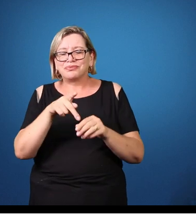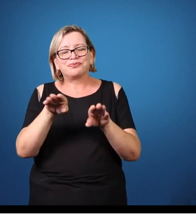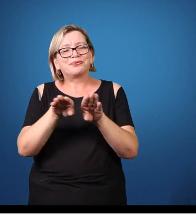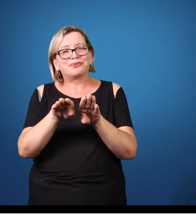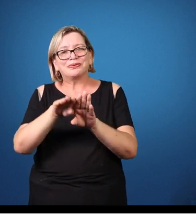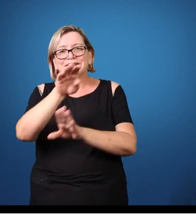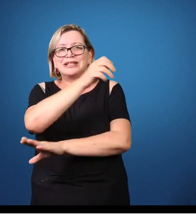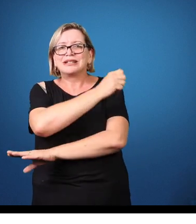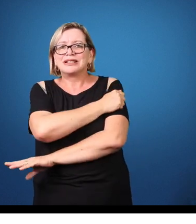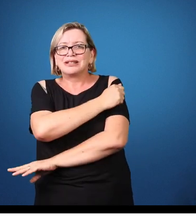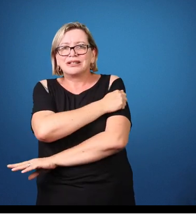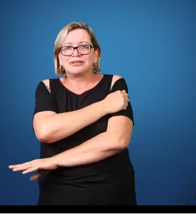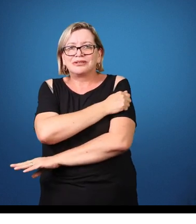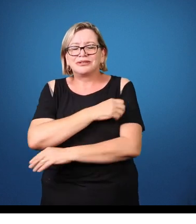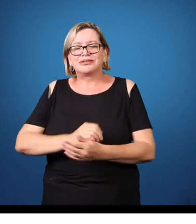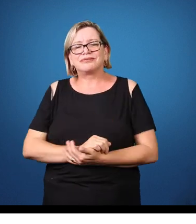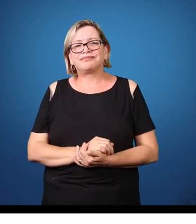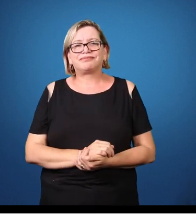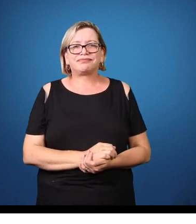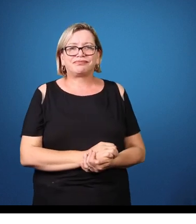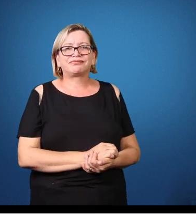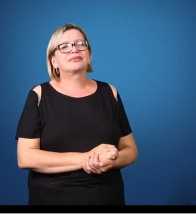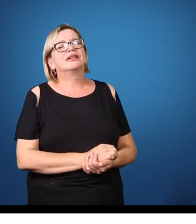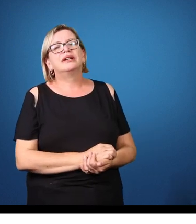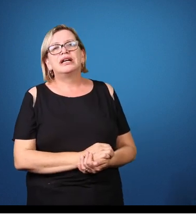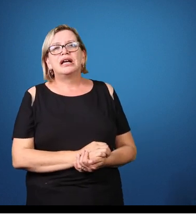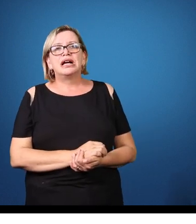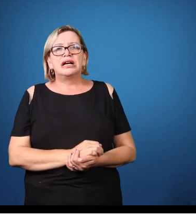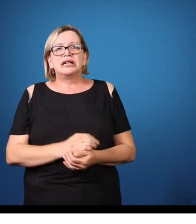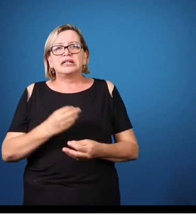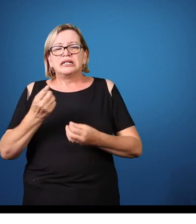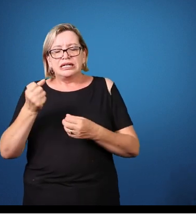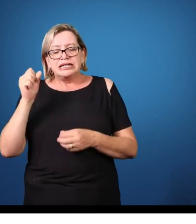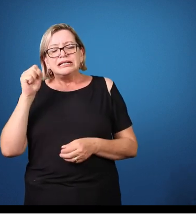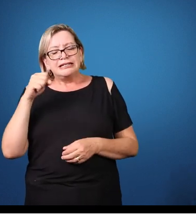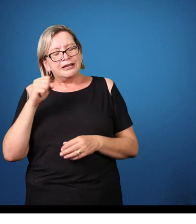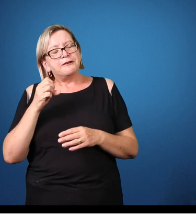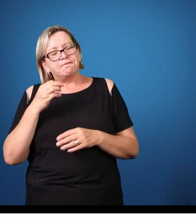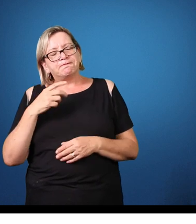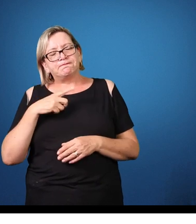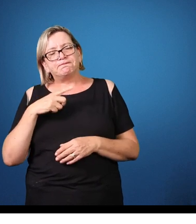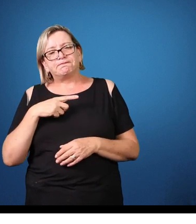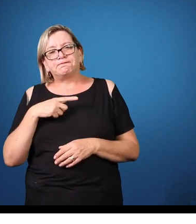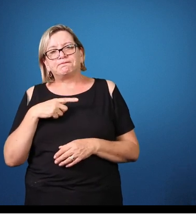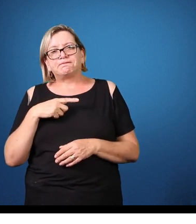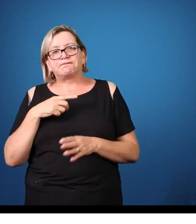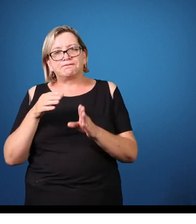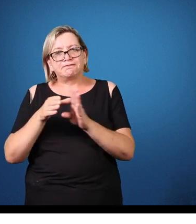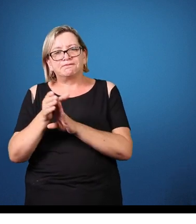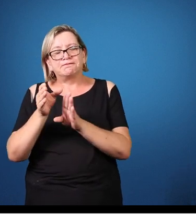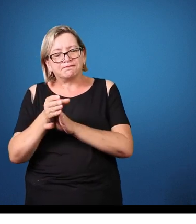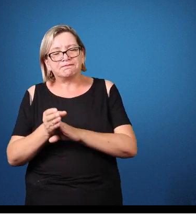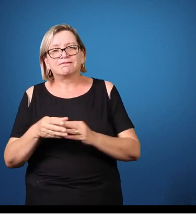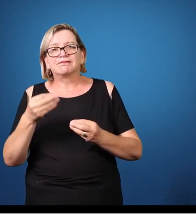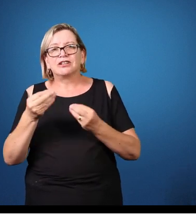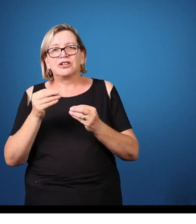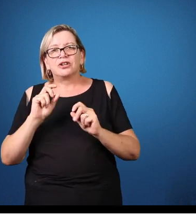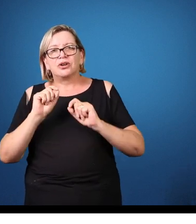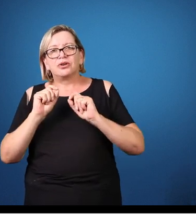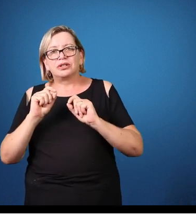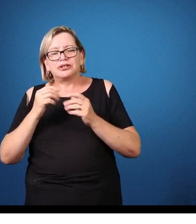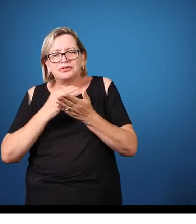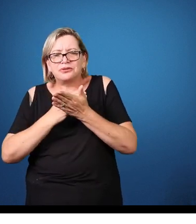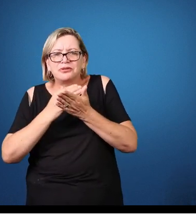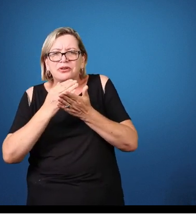Sim. Aquilo que eu trouxe no começo eu gostaria de resgatar. A função do